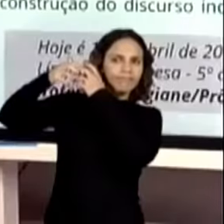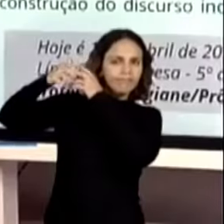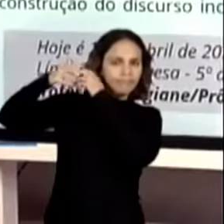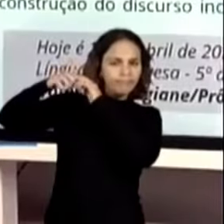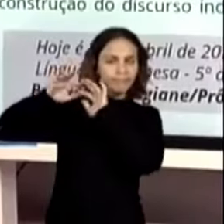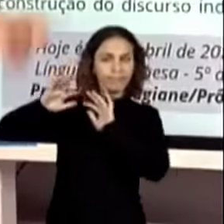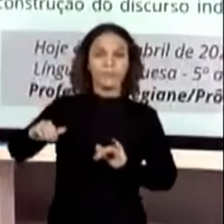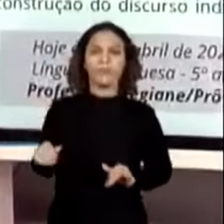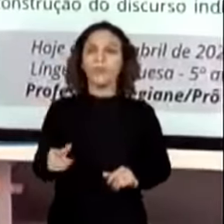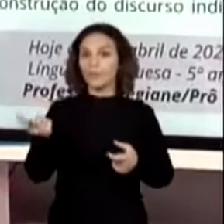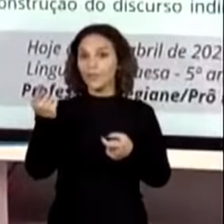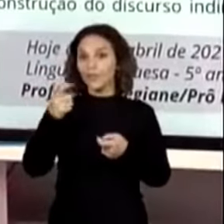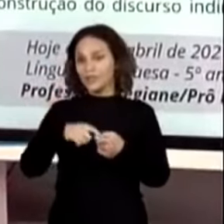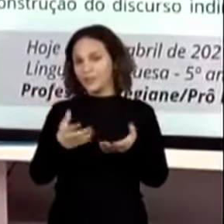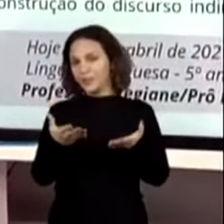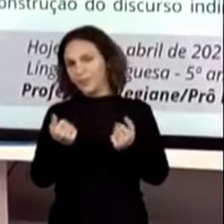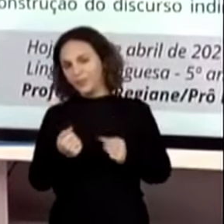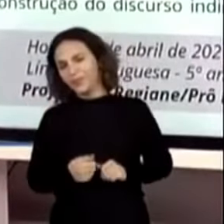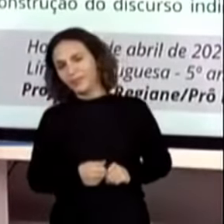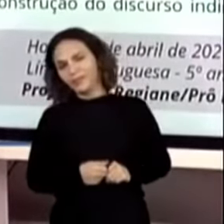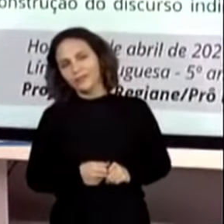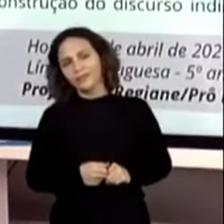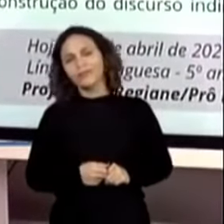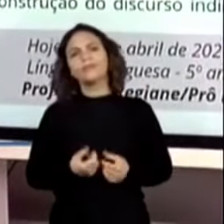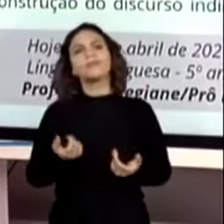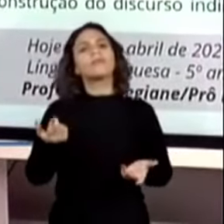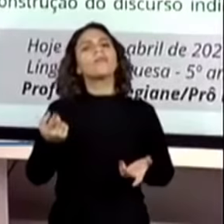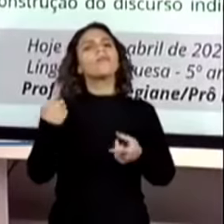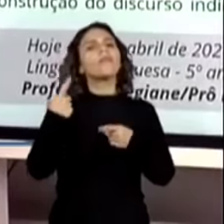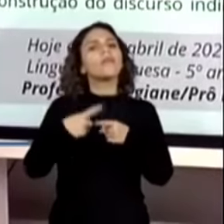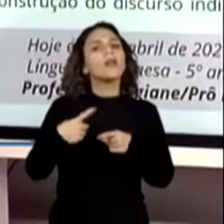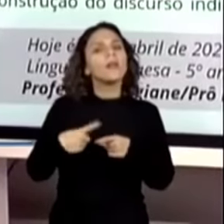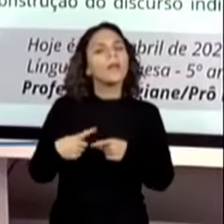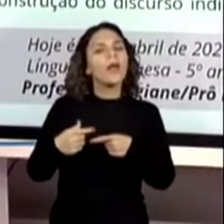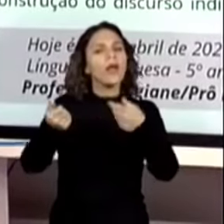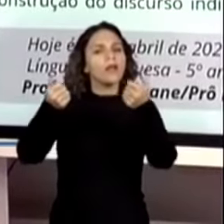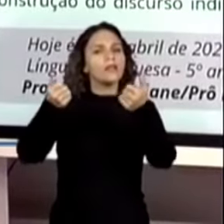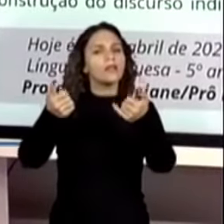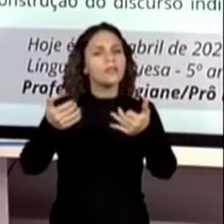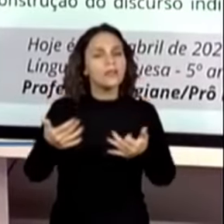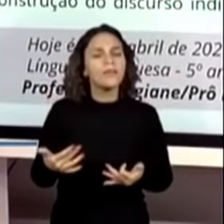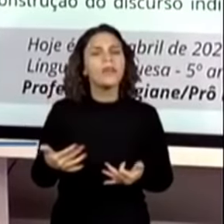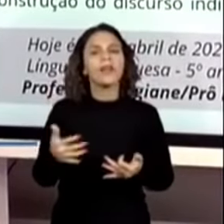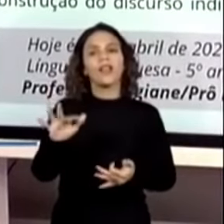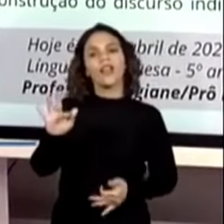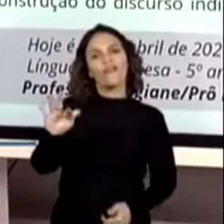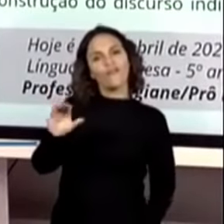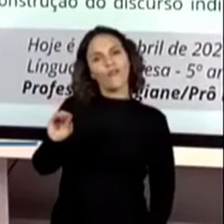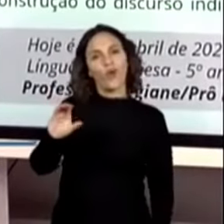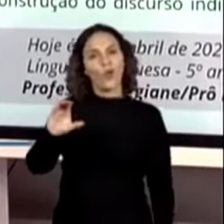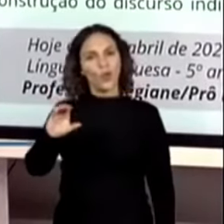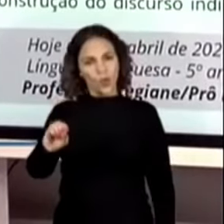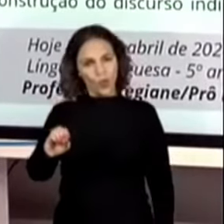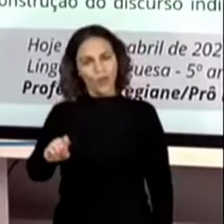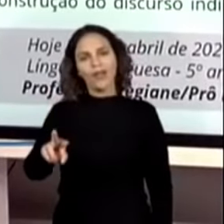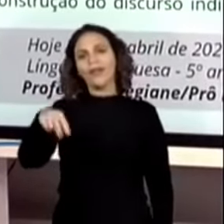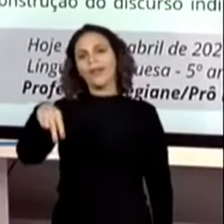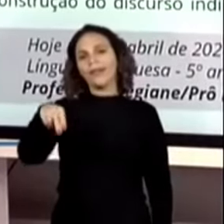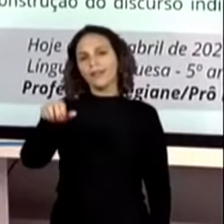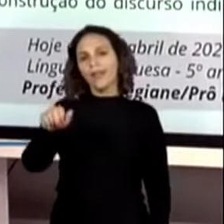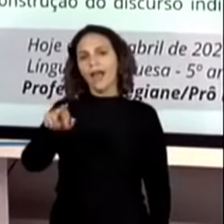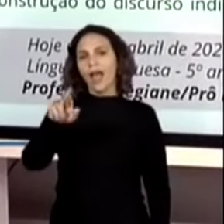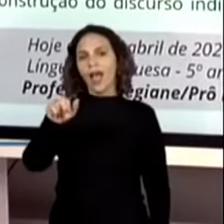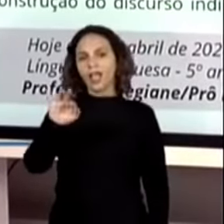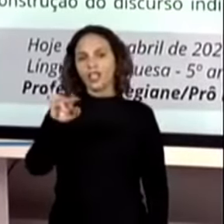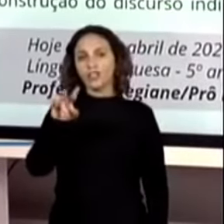Então, eu vou de novo aqui para vocês. Quando a gente vai falar, por que nós vamos falar o foco narrativo? Nós vamos nos atentar à fala